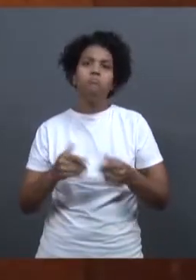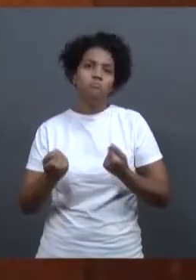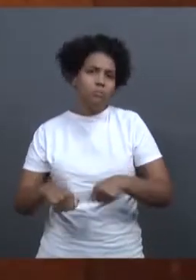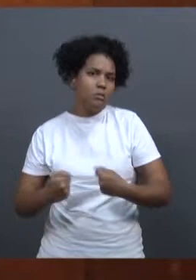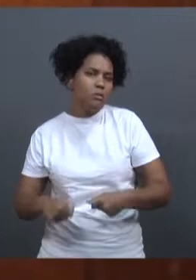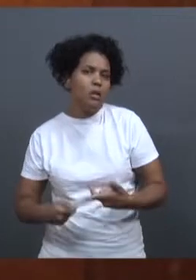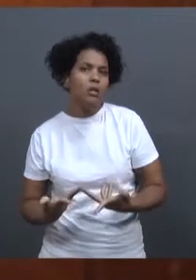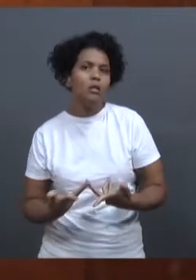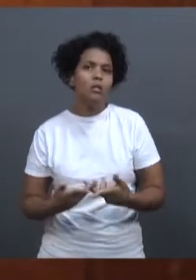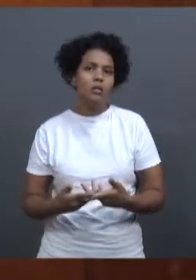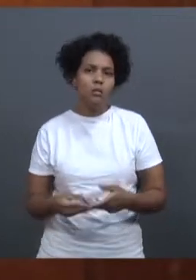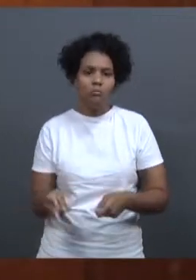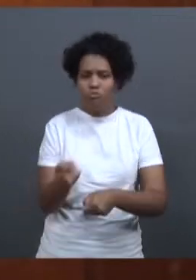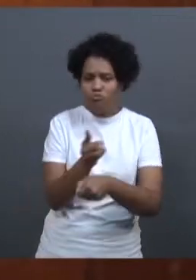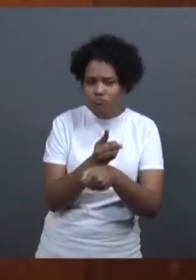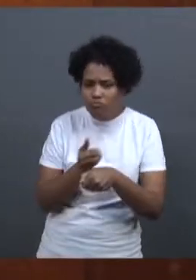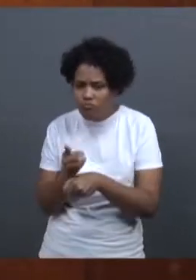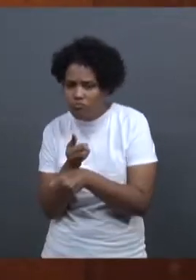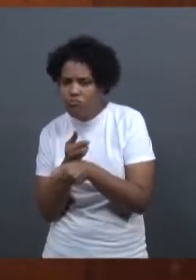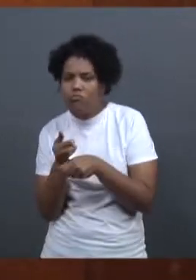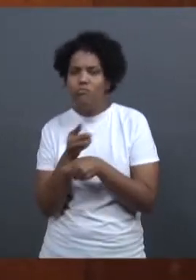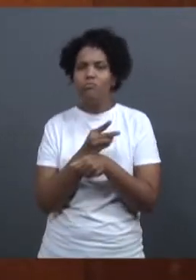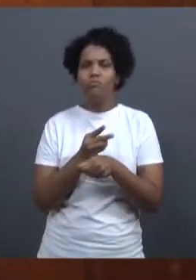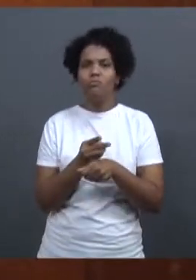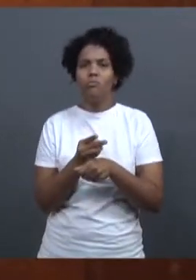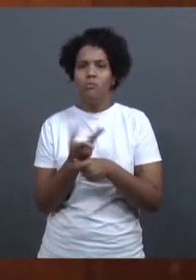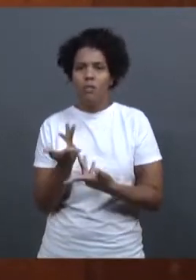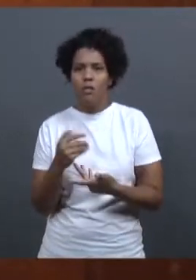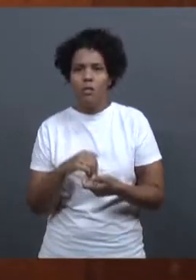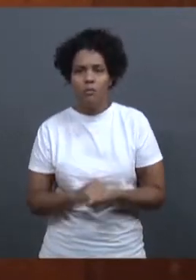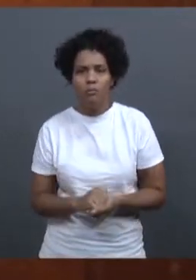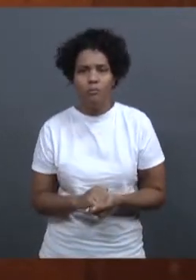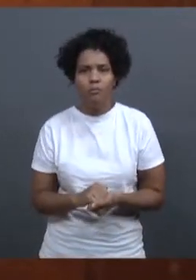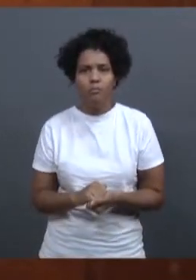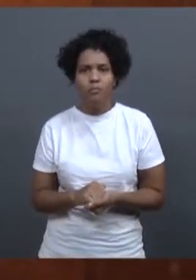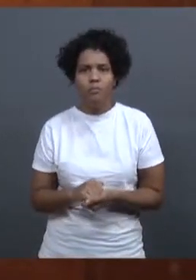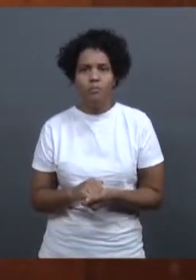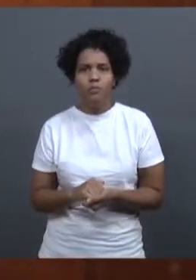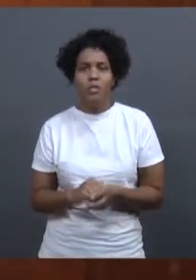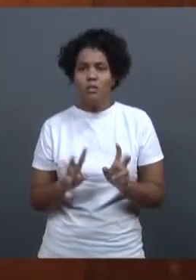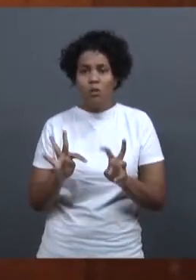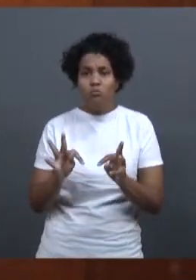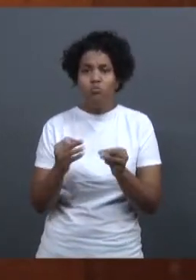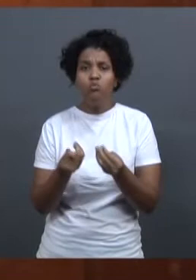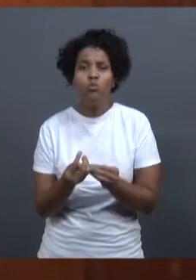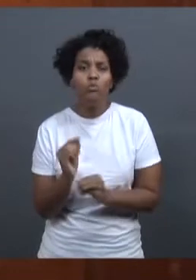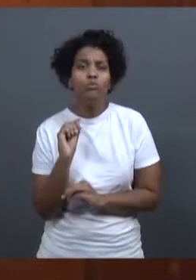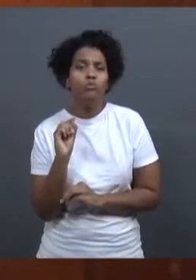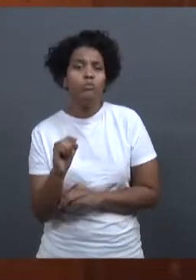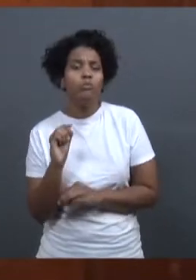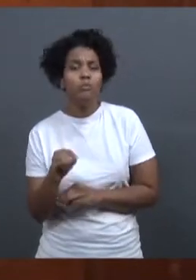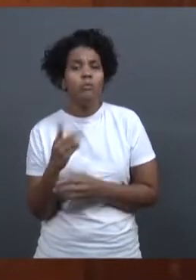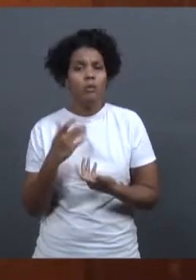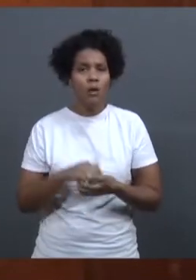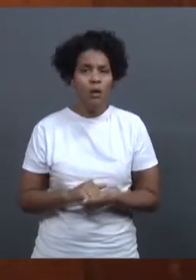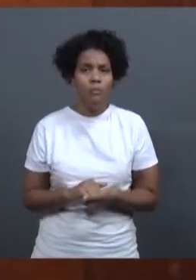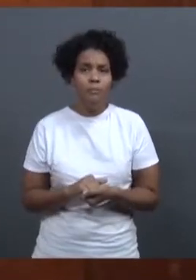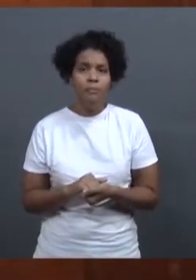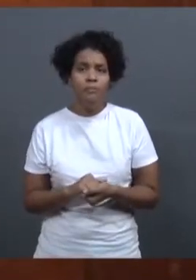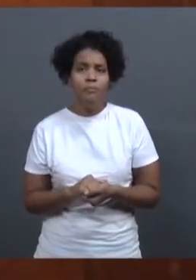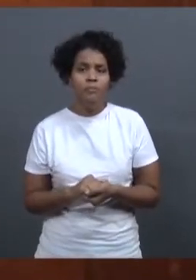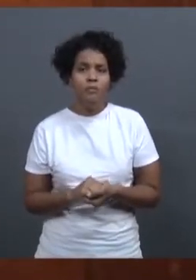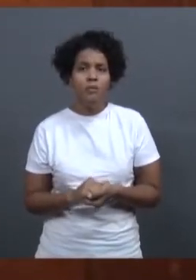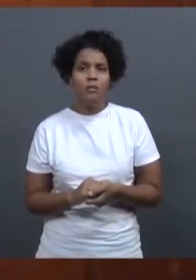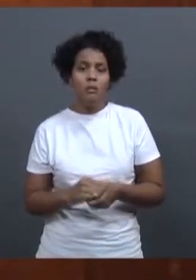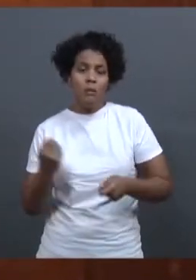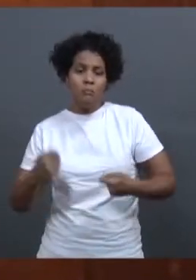com instrumentos especiais, tá? Principalmente, uns chamados piezônicos, que são tubos. Você coleta uma certa profundidade e aí você mede o nível de água,